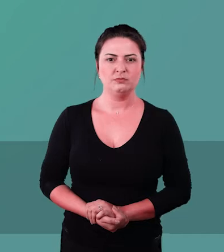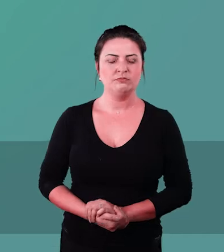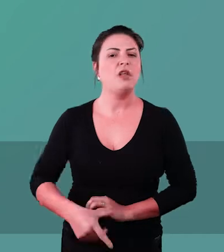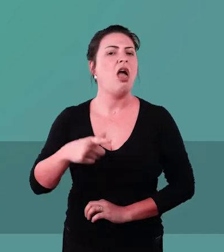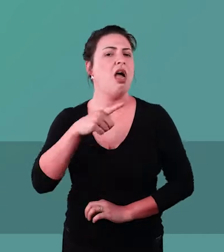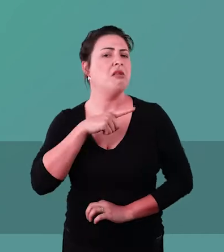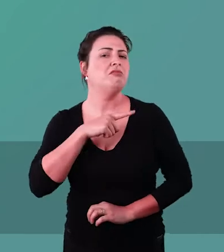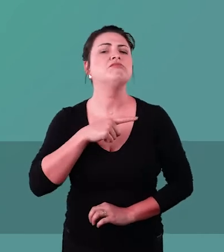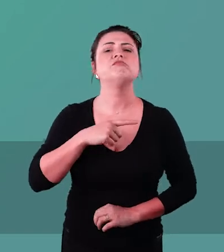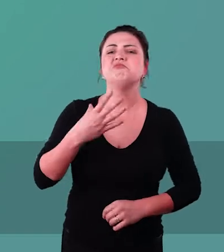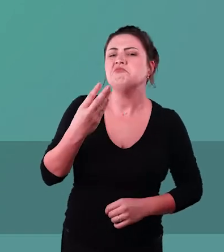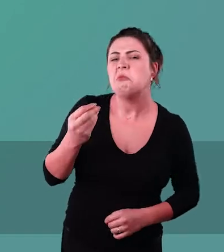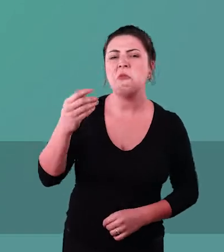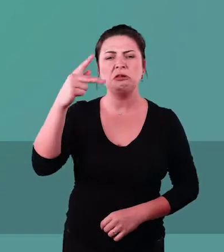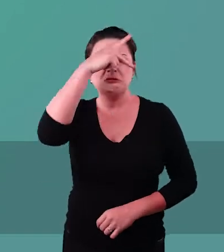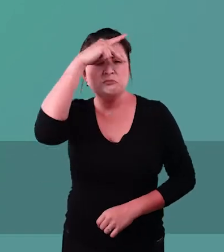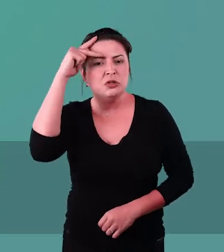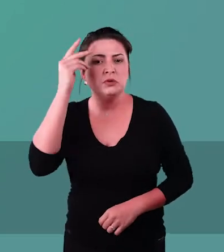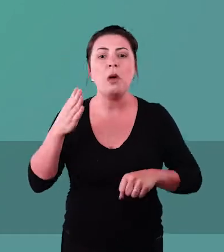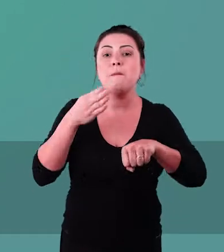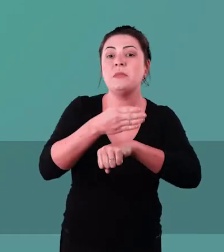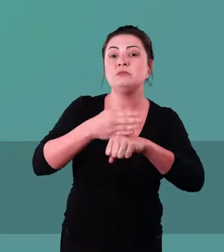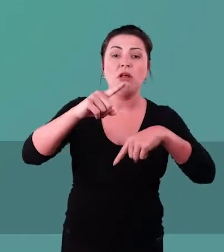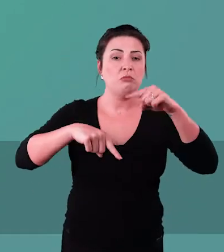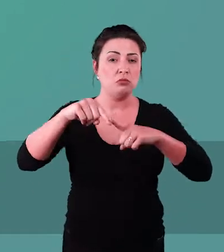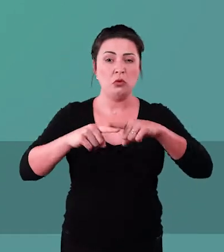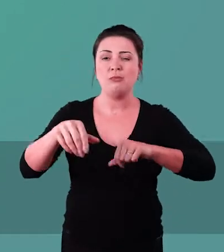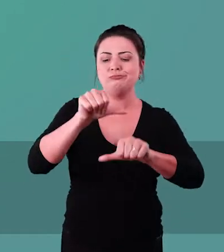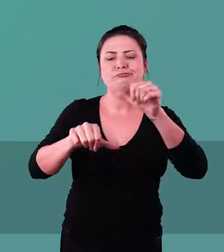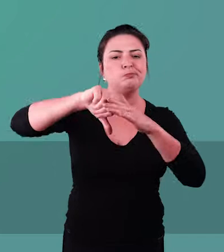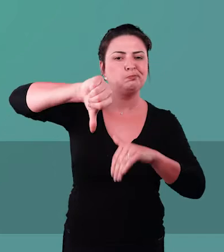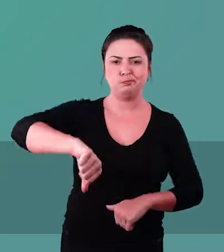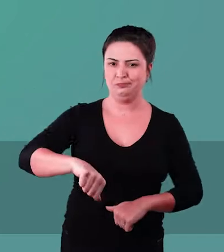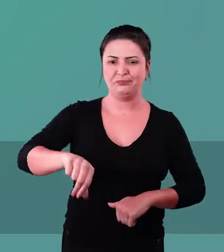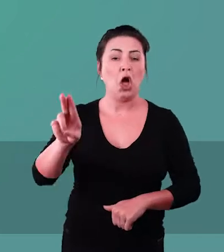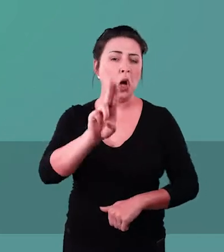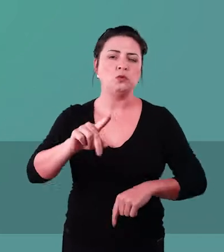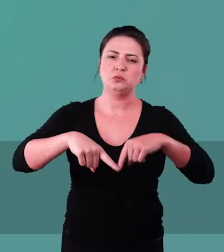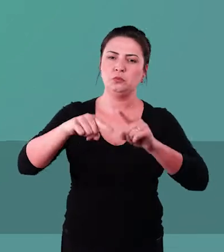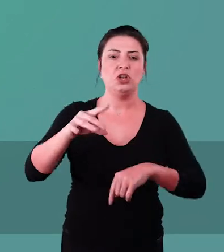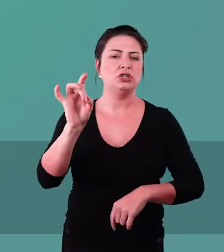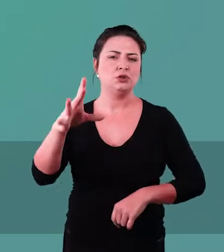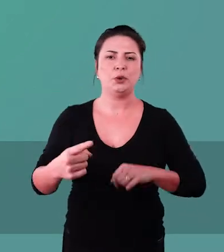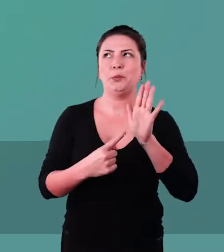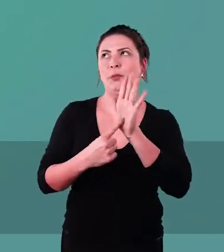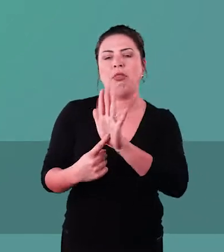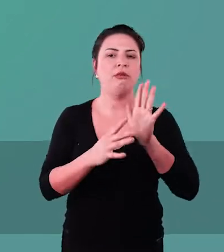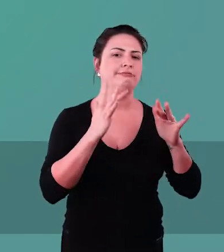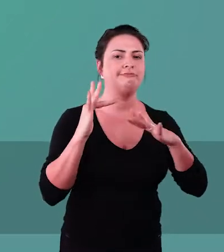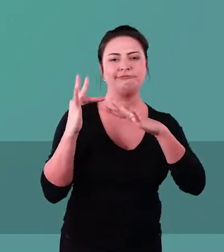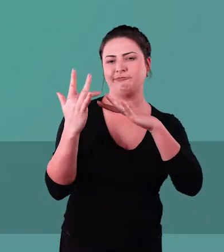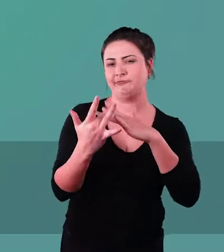Tem muita gente que entrou na política para transformá-la para pior. Usam dela apenas para fazer